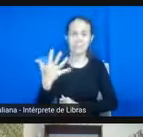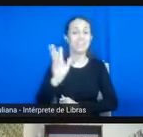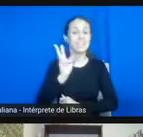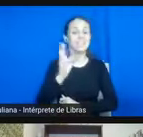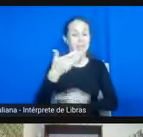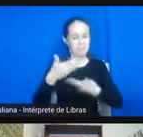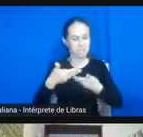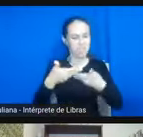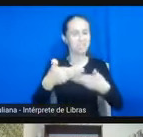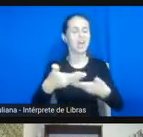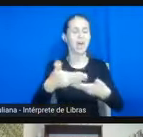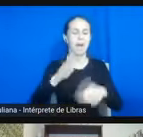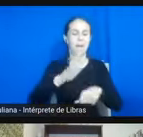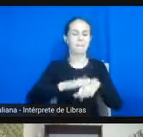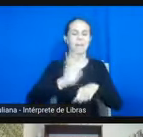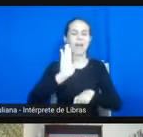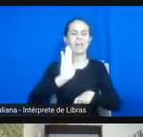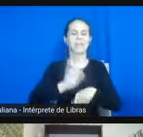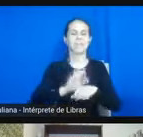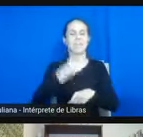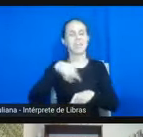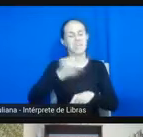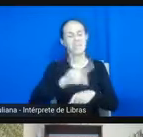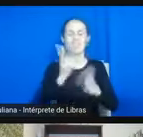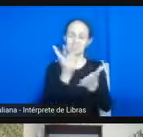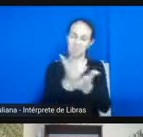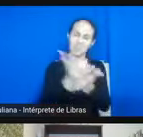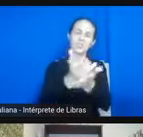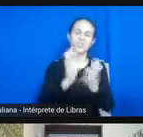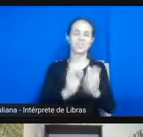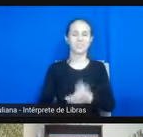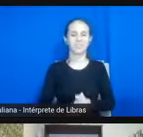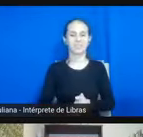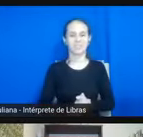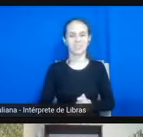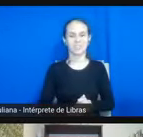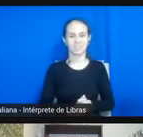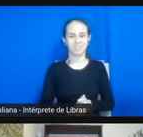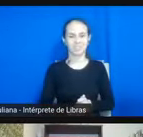e sigam firme obrigada